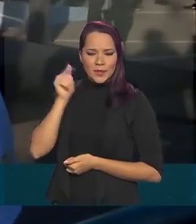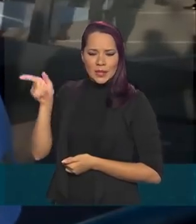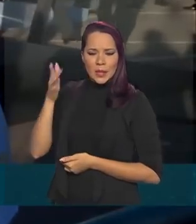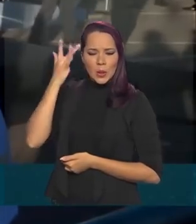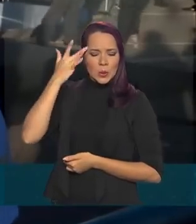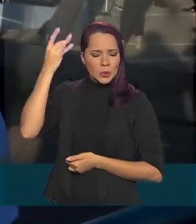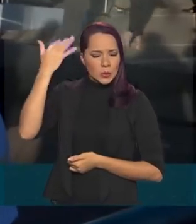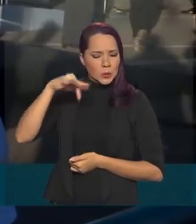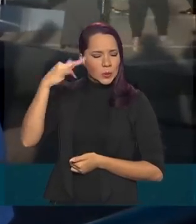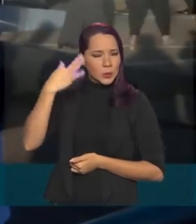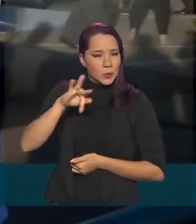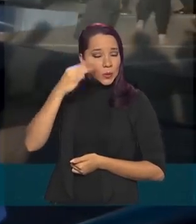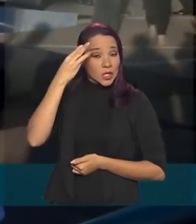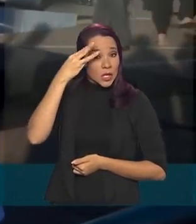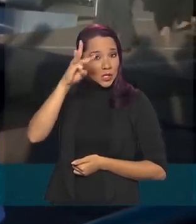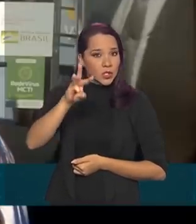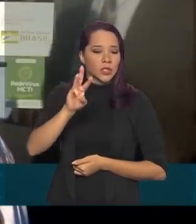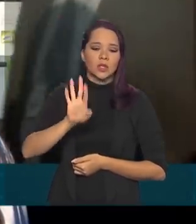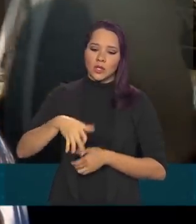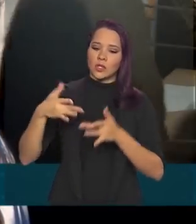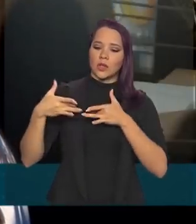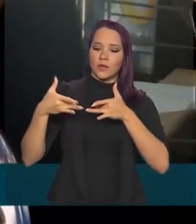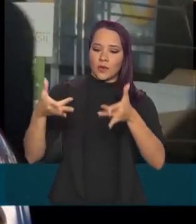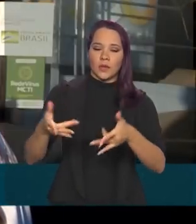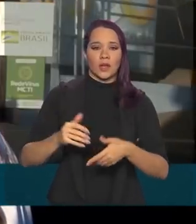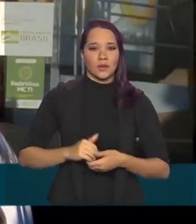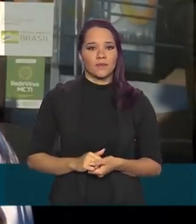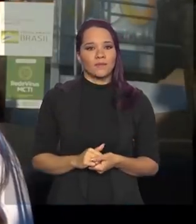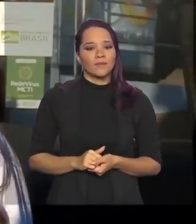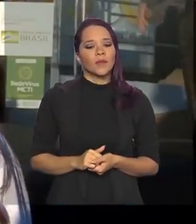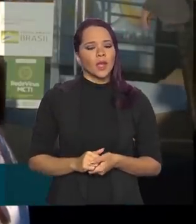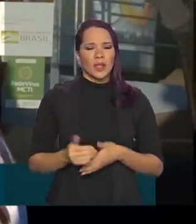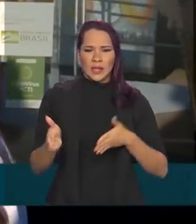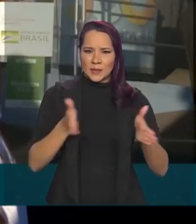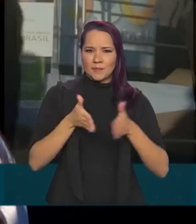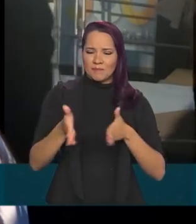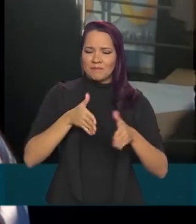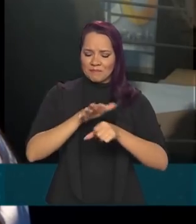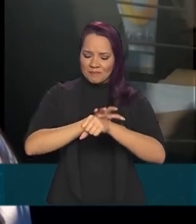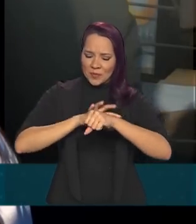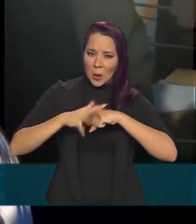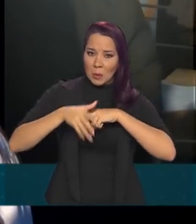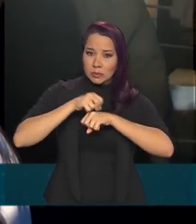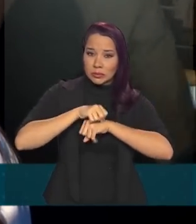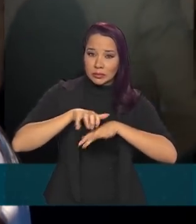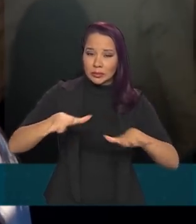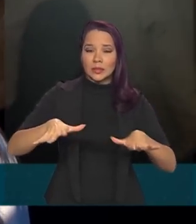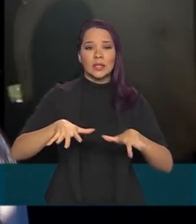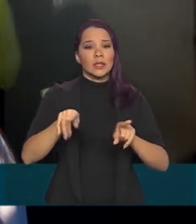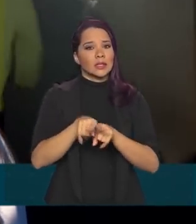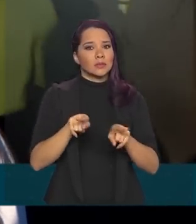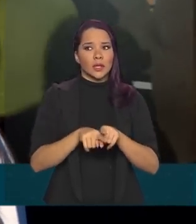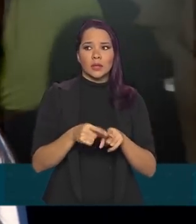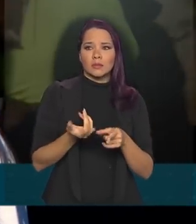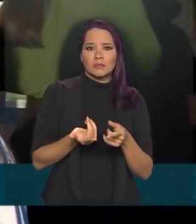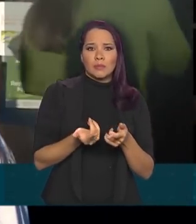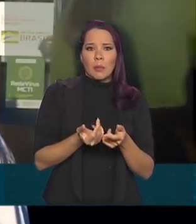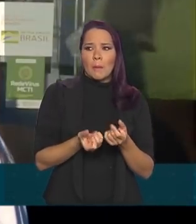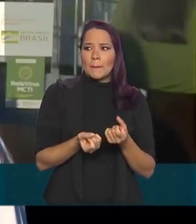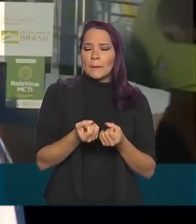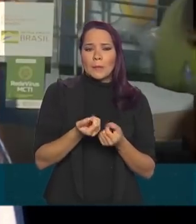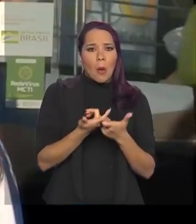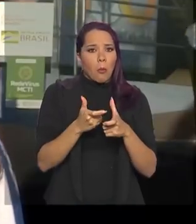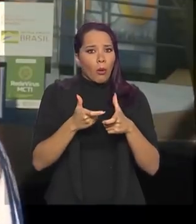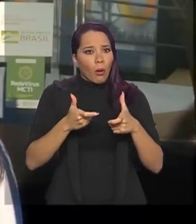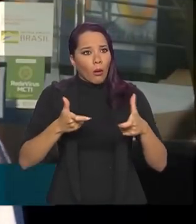há três dias e já se voluntariou. Na pandemia que a gente está e os altos casos de coronavírus